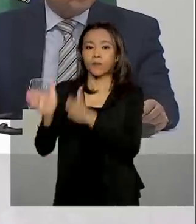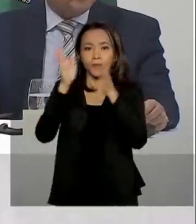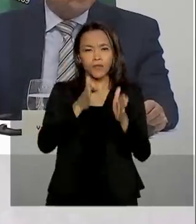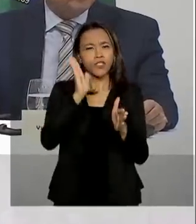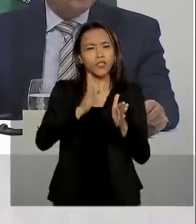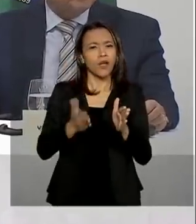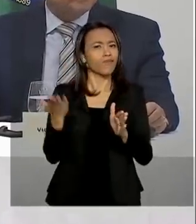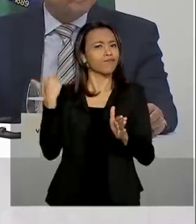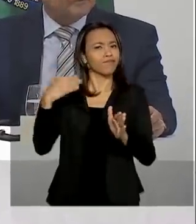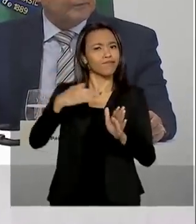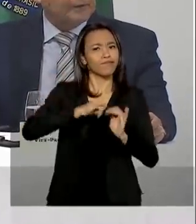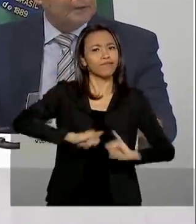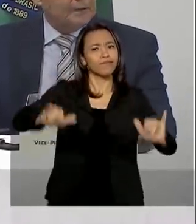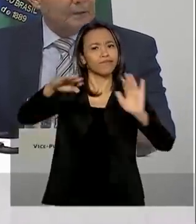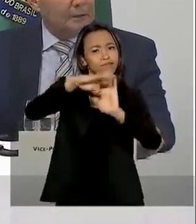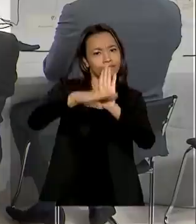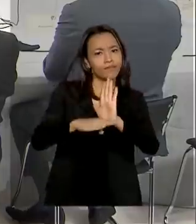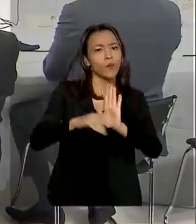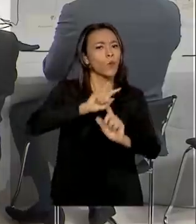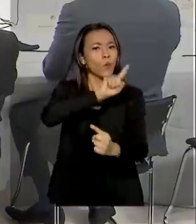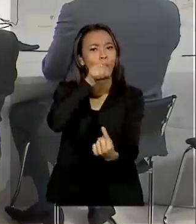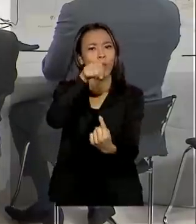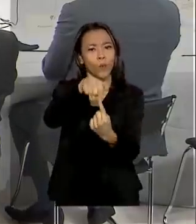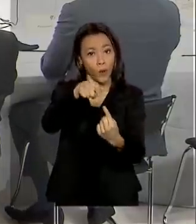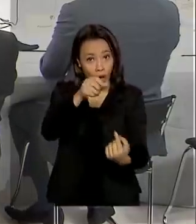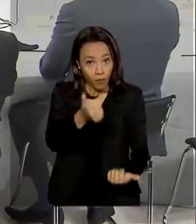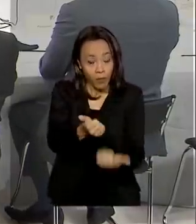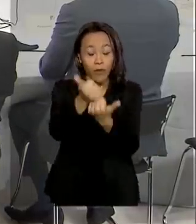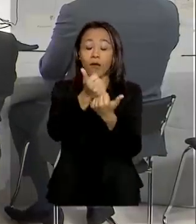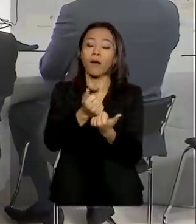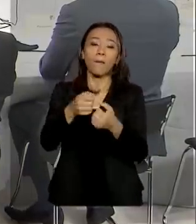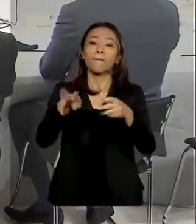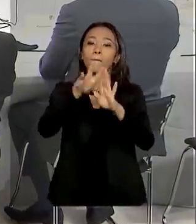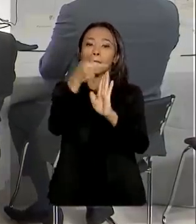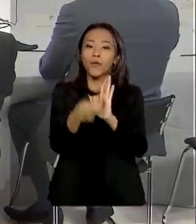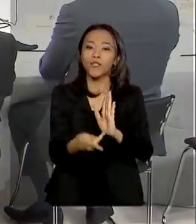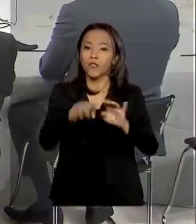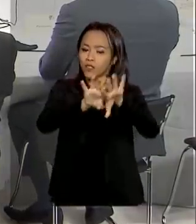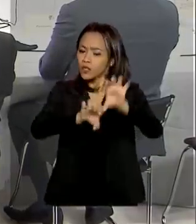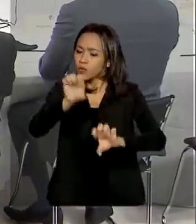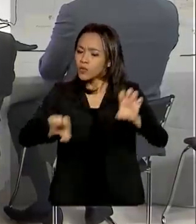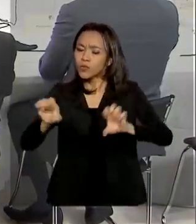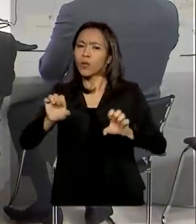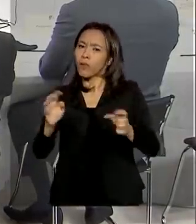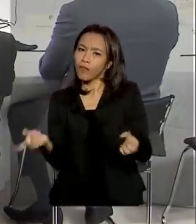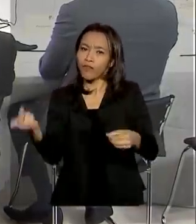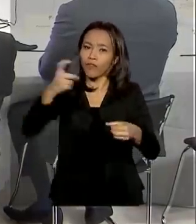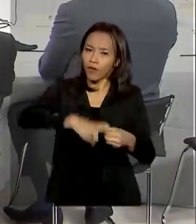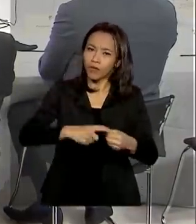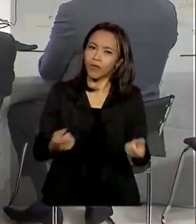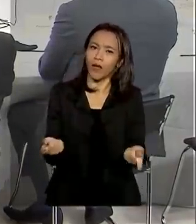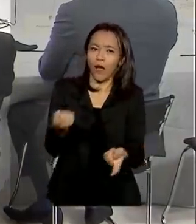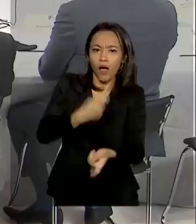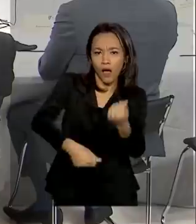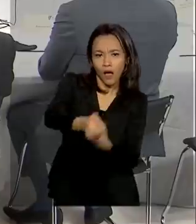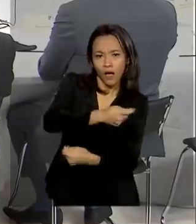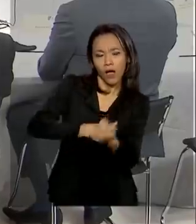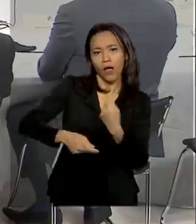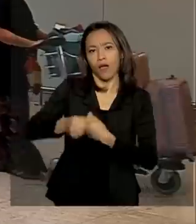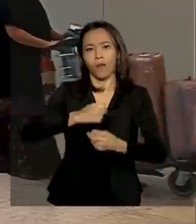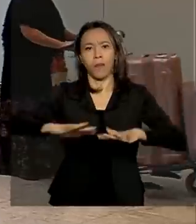ProBrasil, a meta é investir em projetos de infraestrutura para garantir a retomada econômica depois da pandemia.